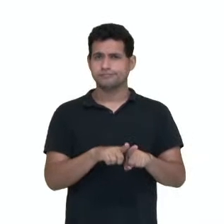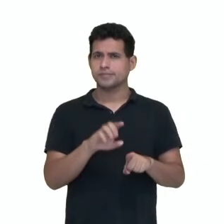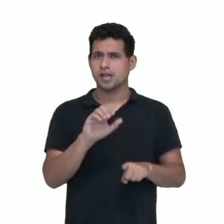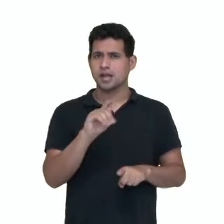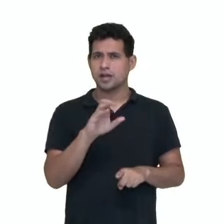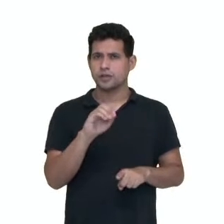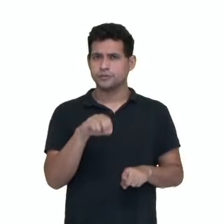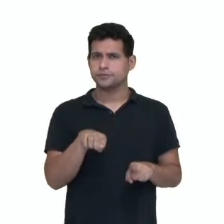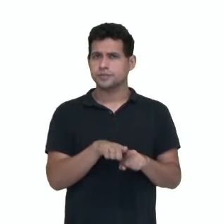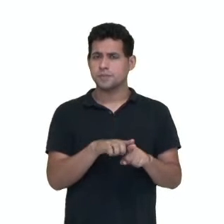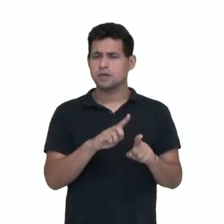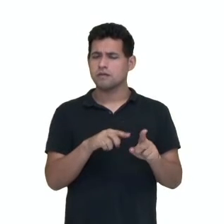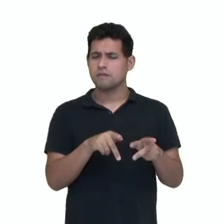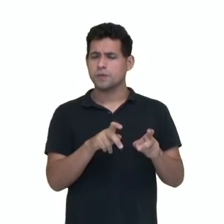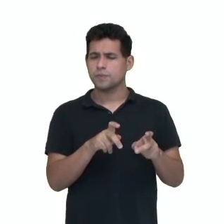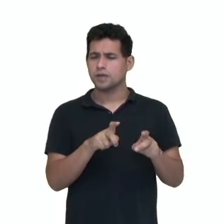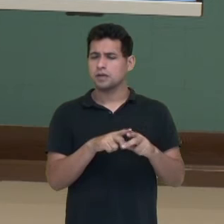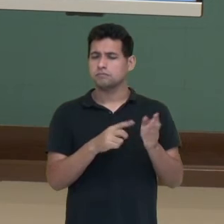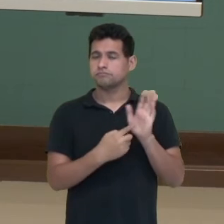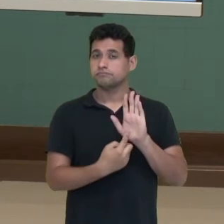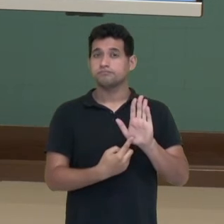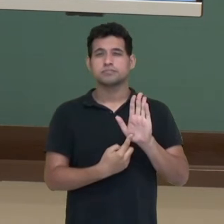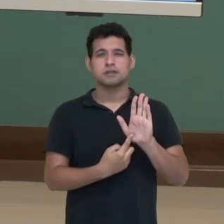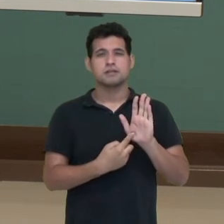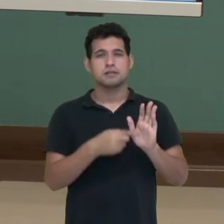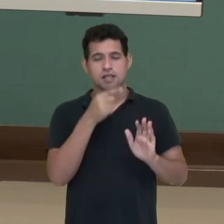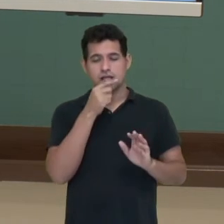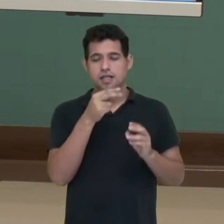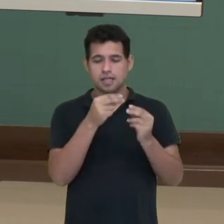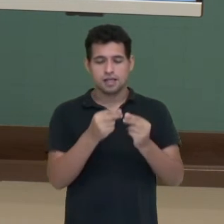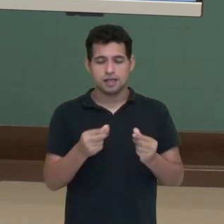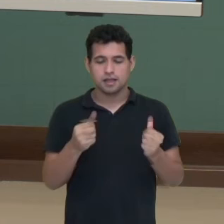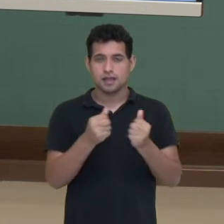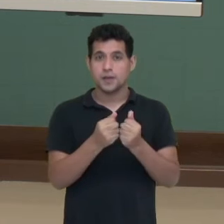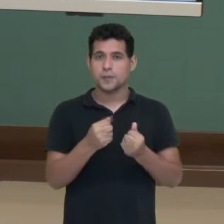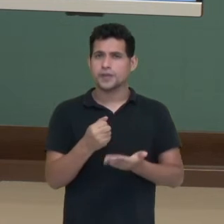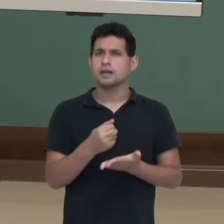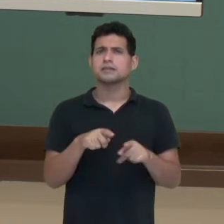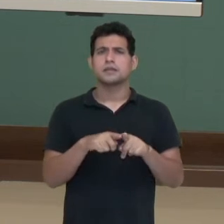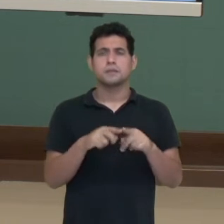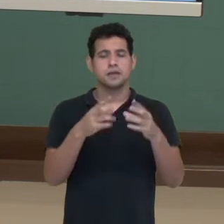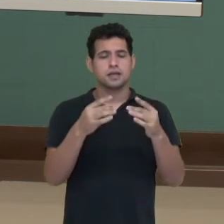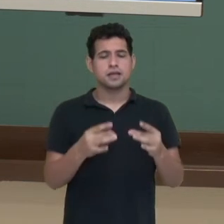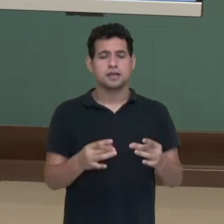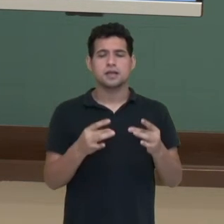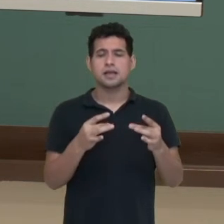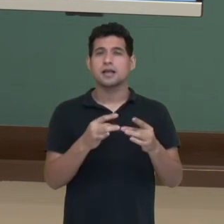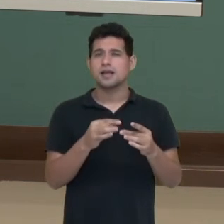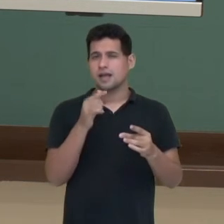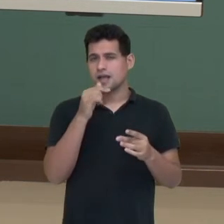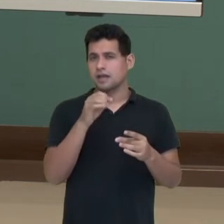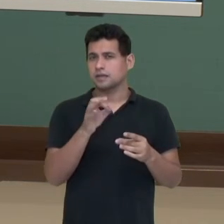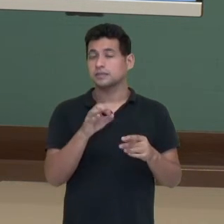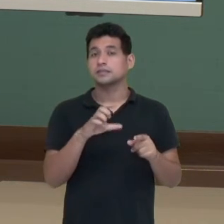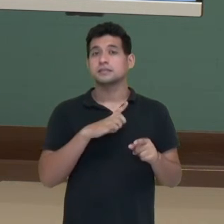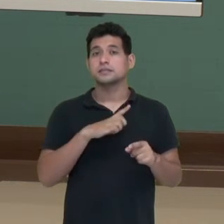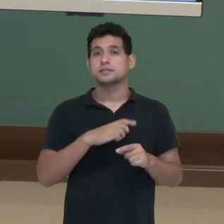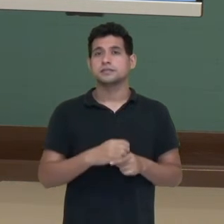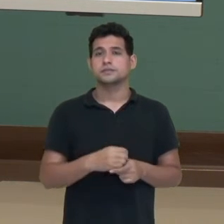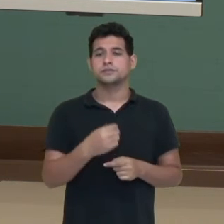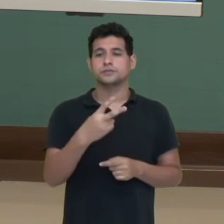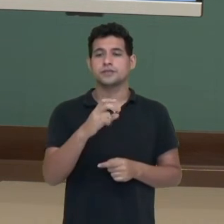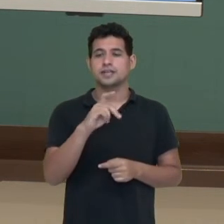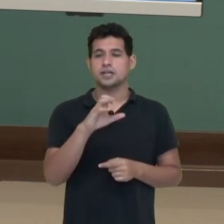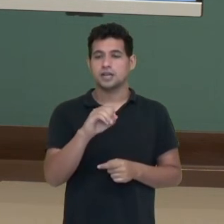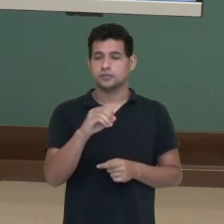ânions. Aqueles que vêm da substância do sal ou da base e os provenientes da auto-ionização da água. Então eu tenho dois cátions e